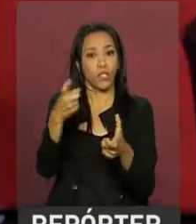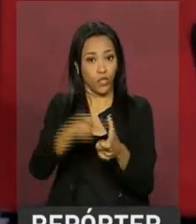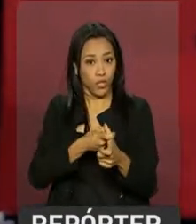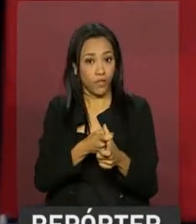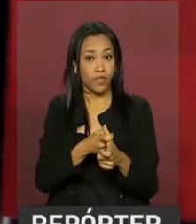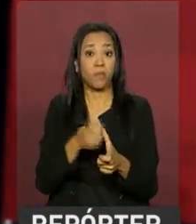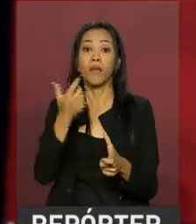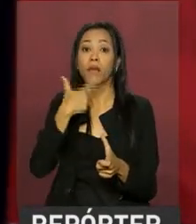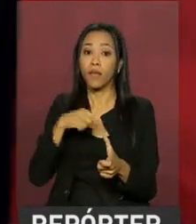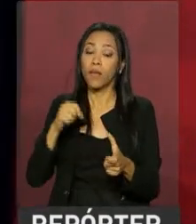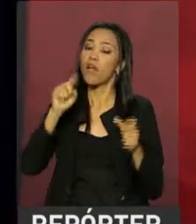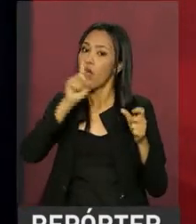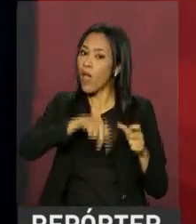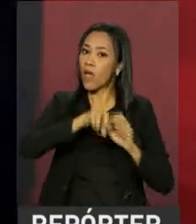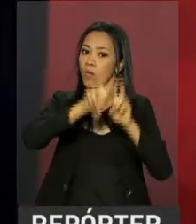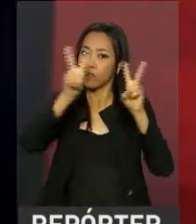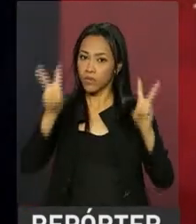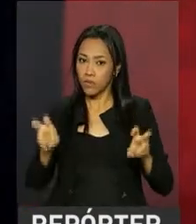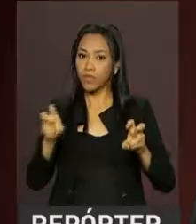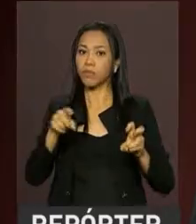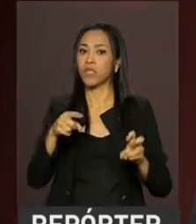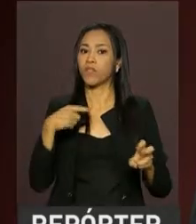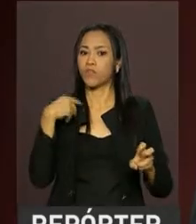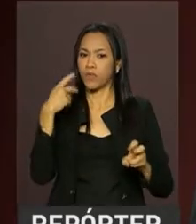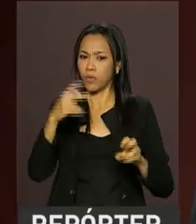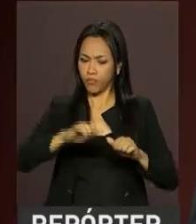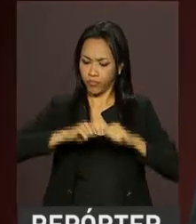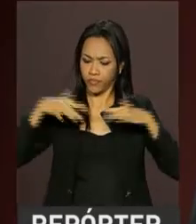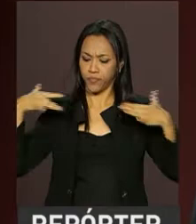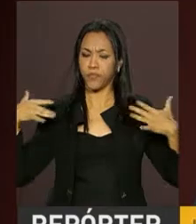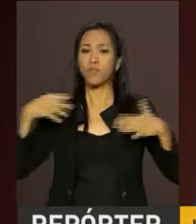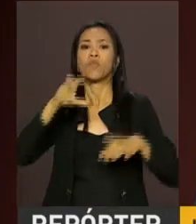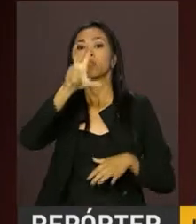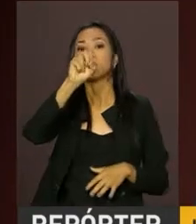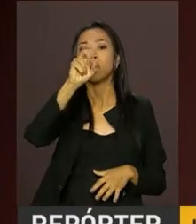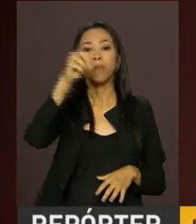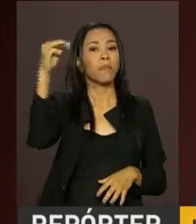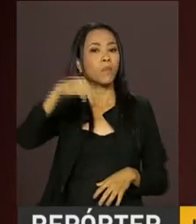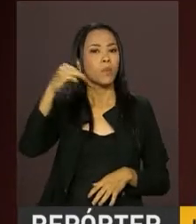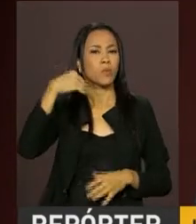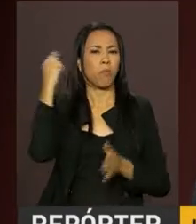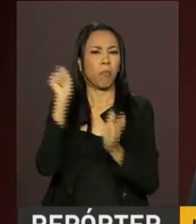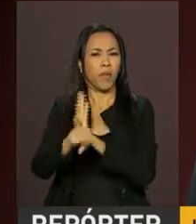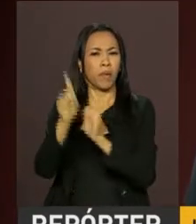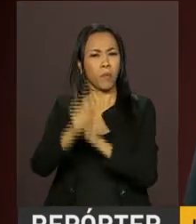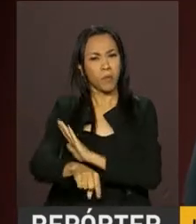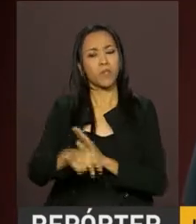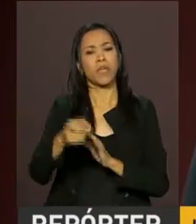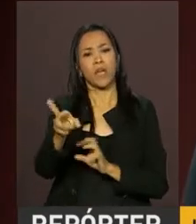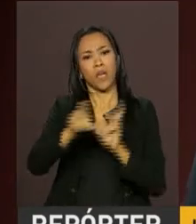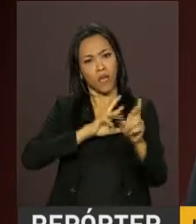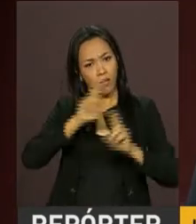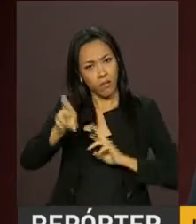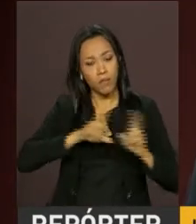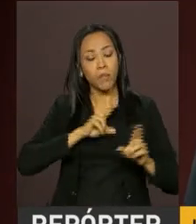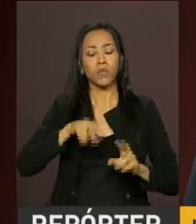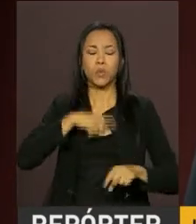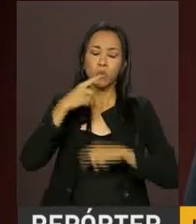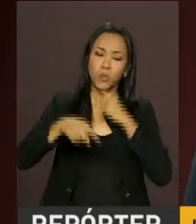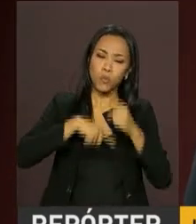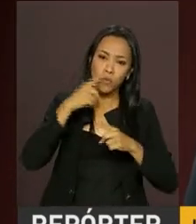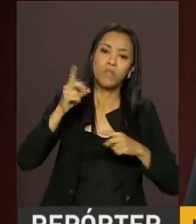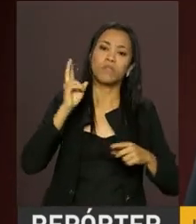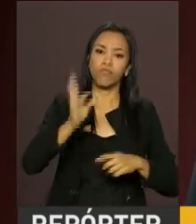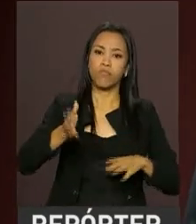Previdência também foi um dos temas levantados pela plateia. Foram 50 minutos de perguntas, respostas e discussão. Muitas dúvidas foram